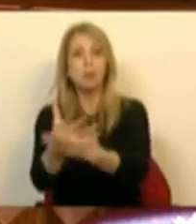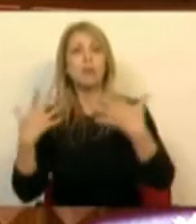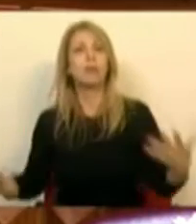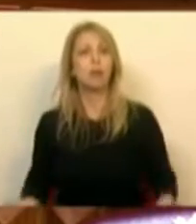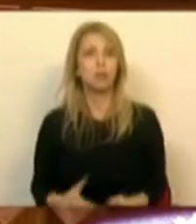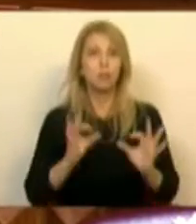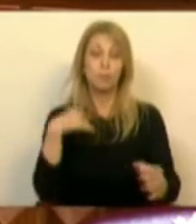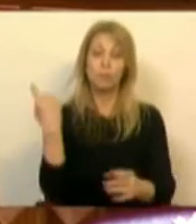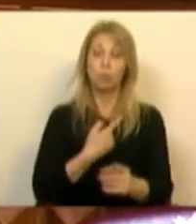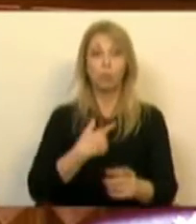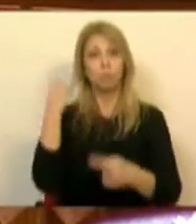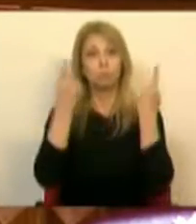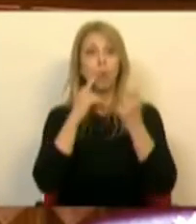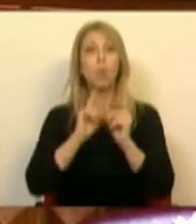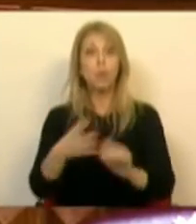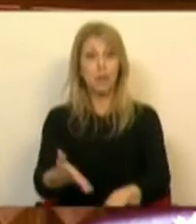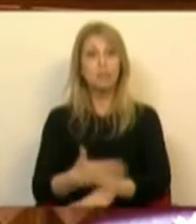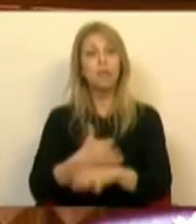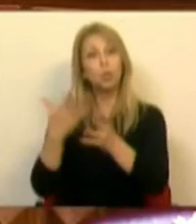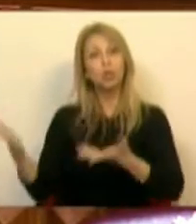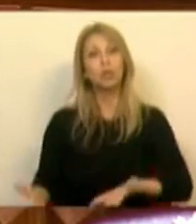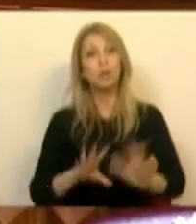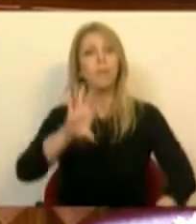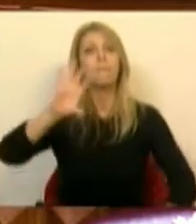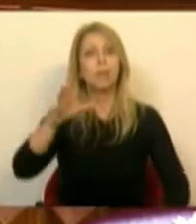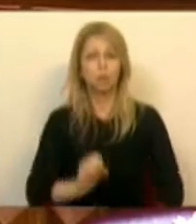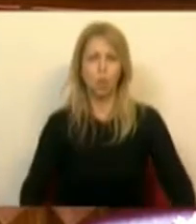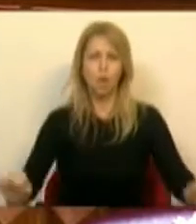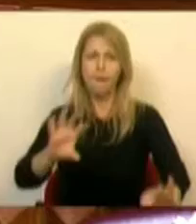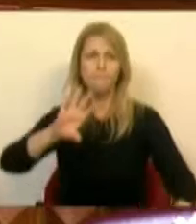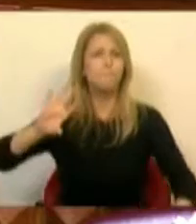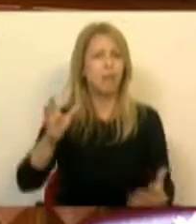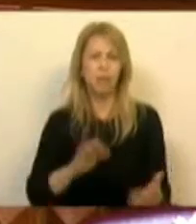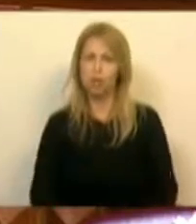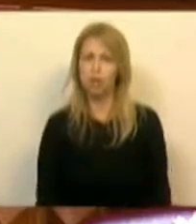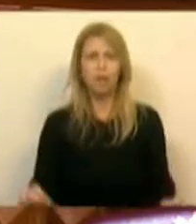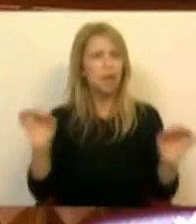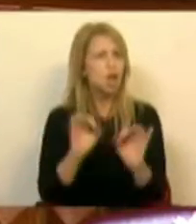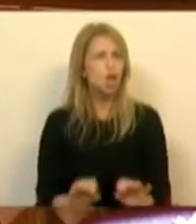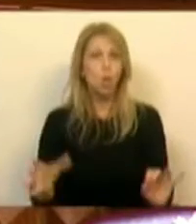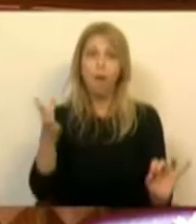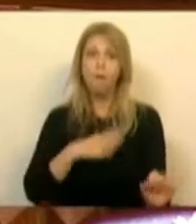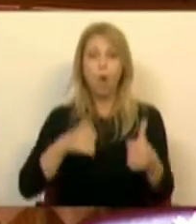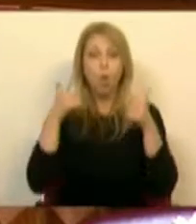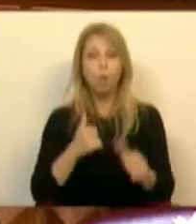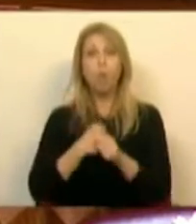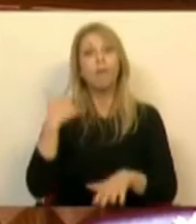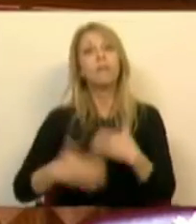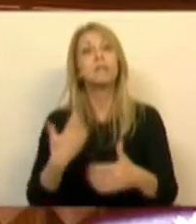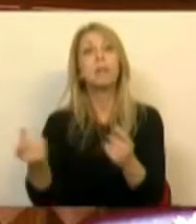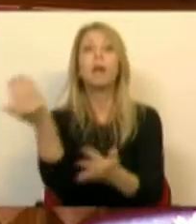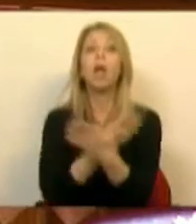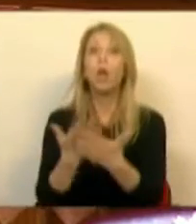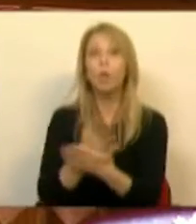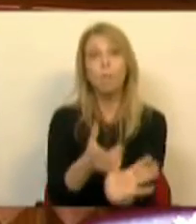ter todos em conta naquilo que é um setor estratégico para o país. Não há país nenhum que queira ter, efetivamente, um bom desempenho económico, não tenha um